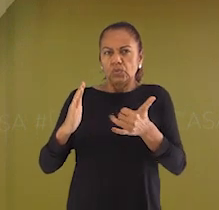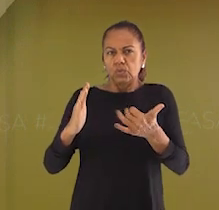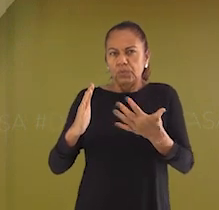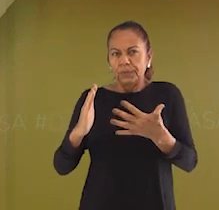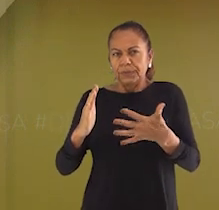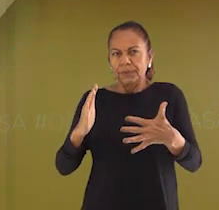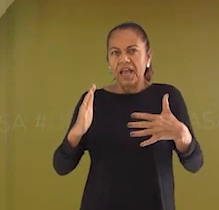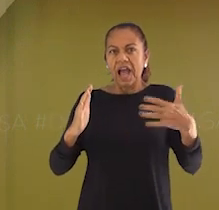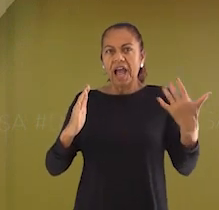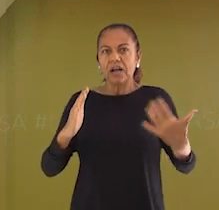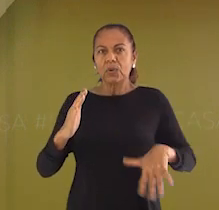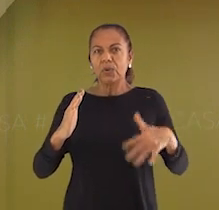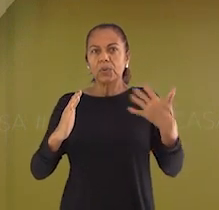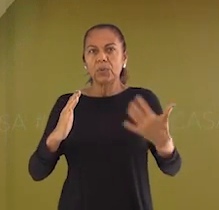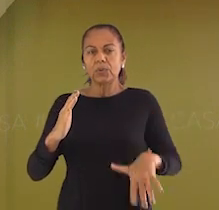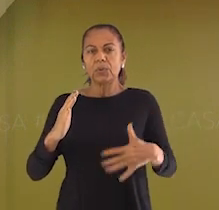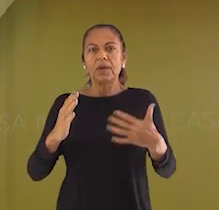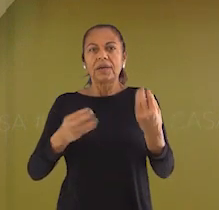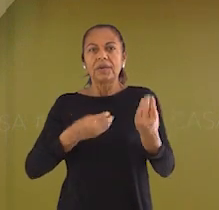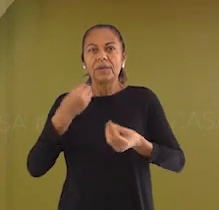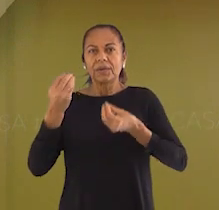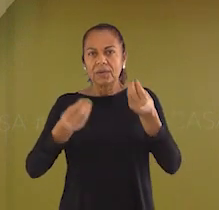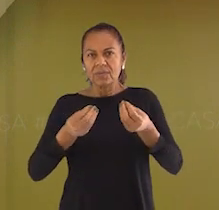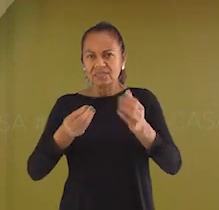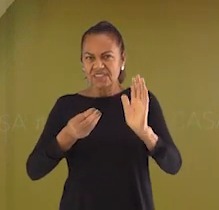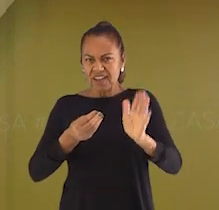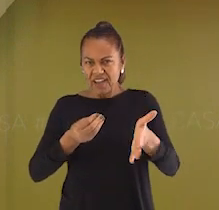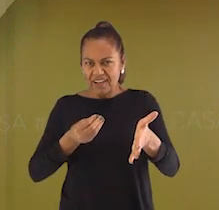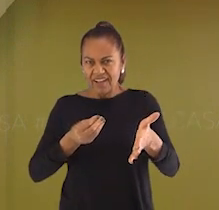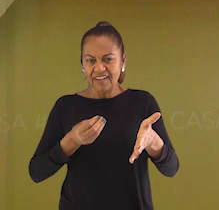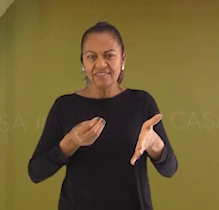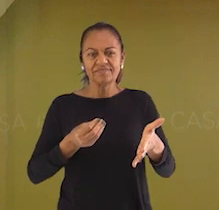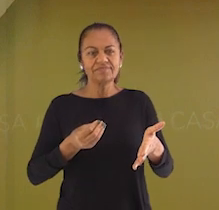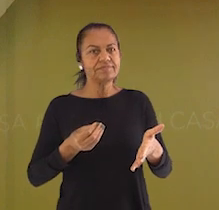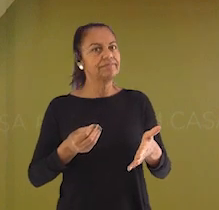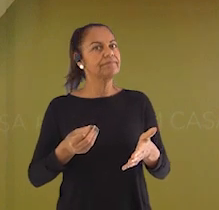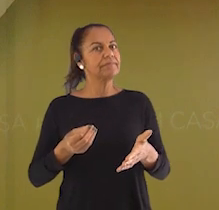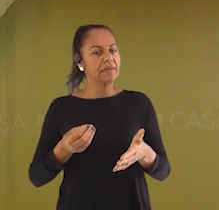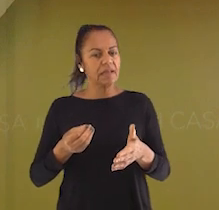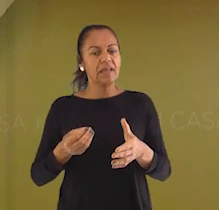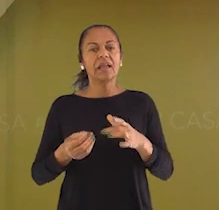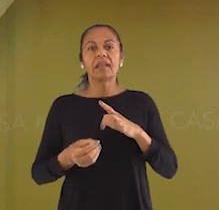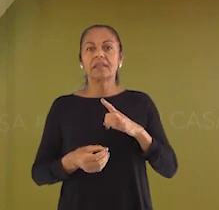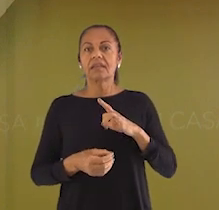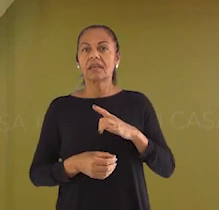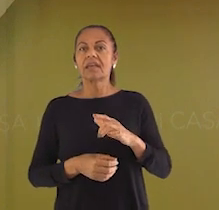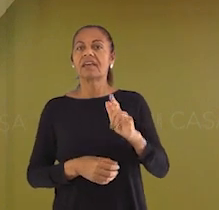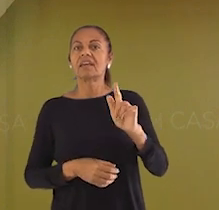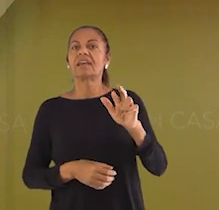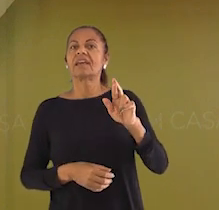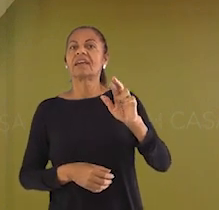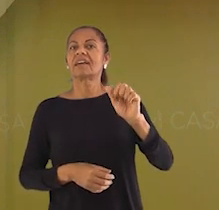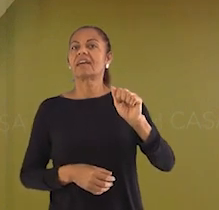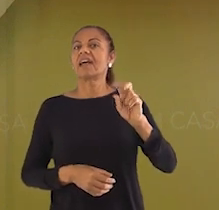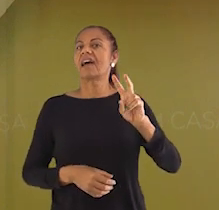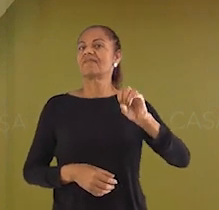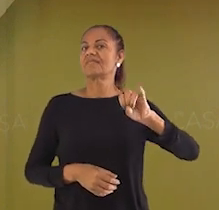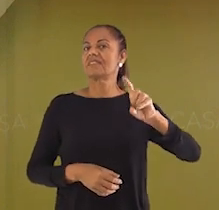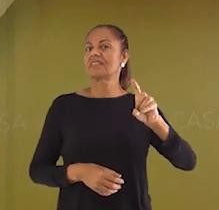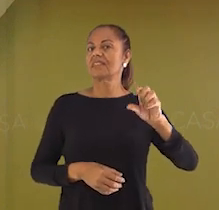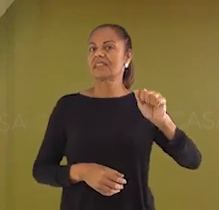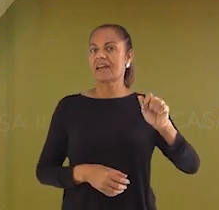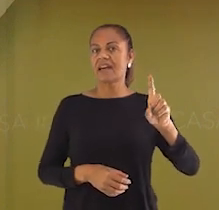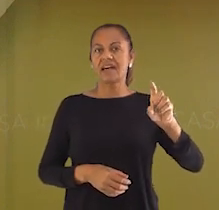é. O choque elétrico se comporta de forma diferente, com gravidade, intensidade e características